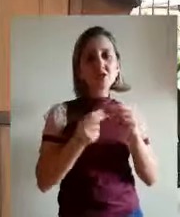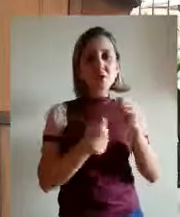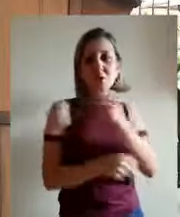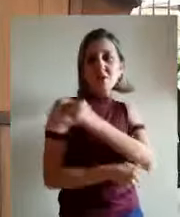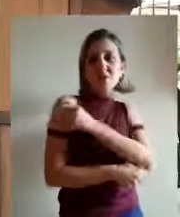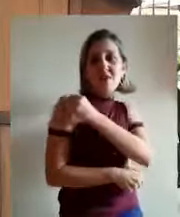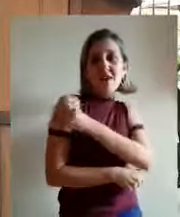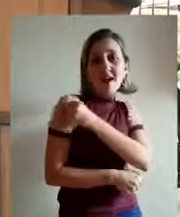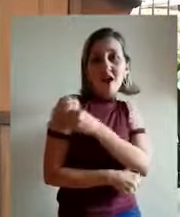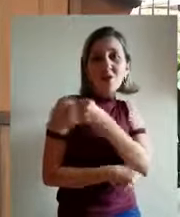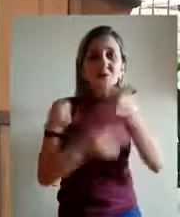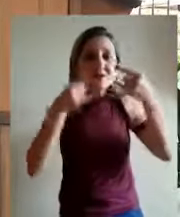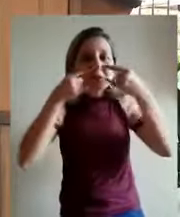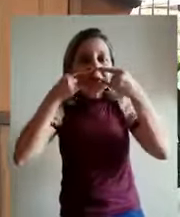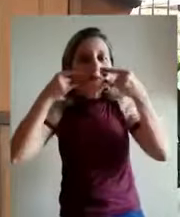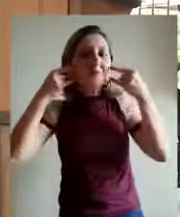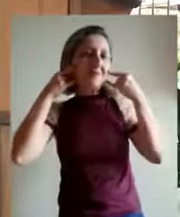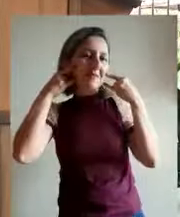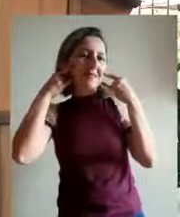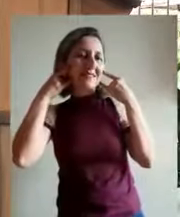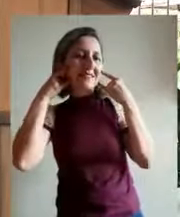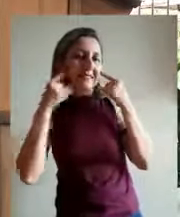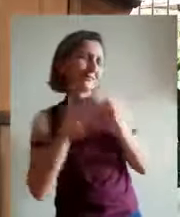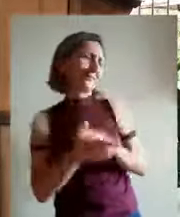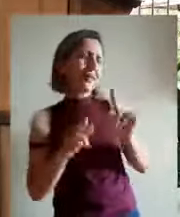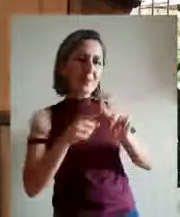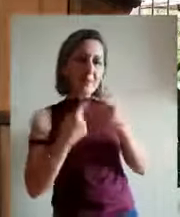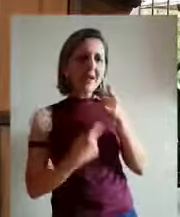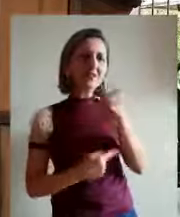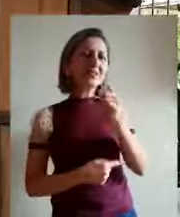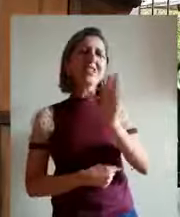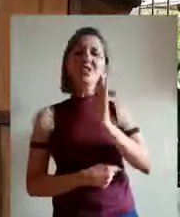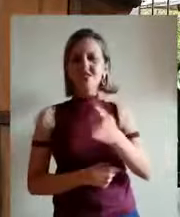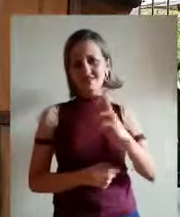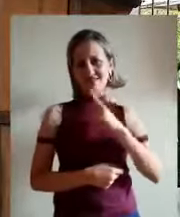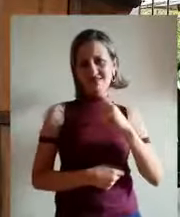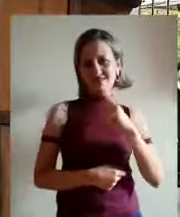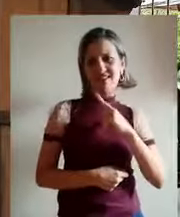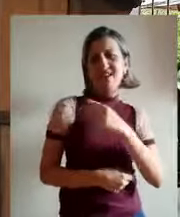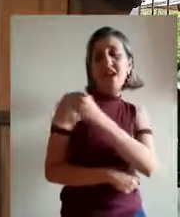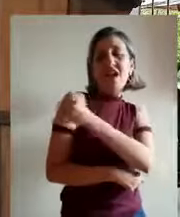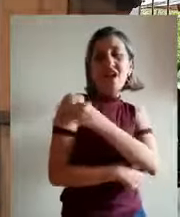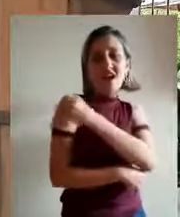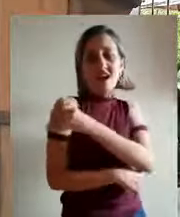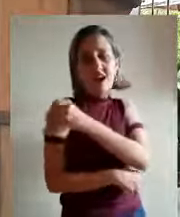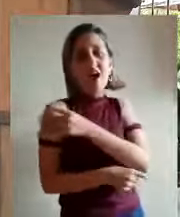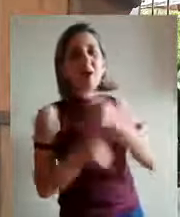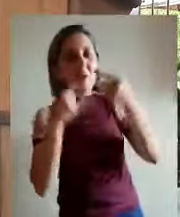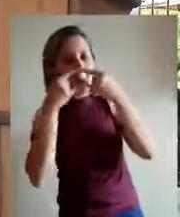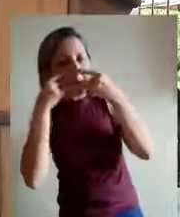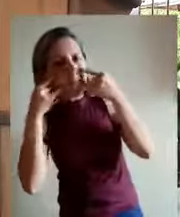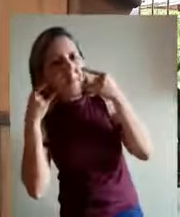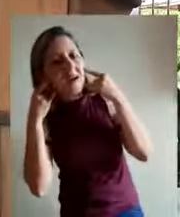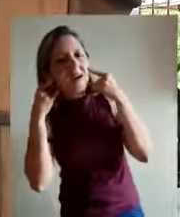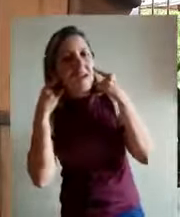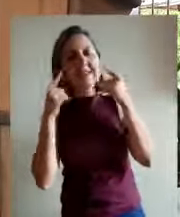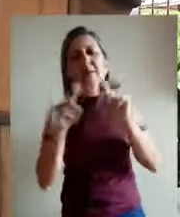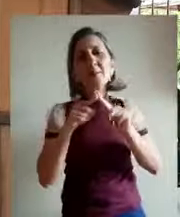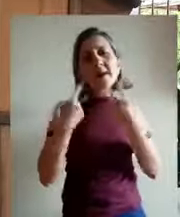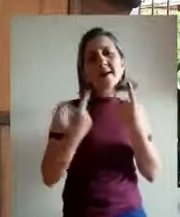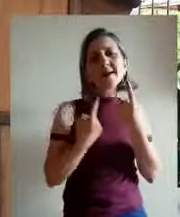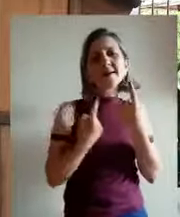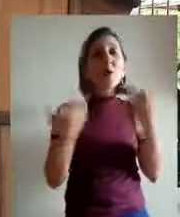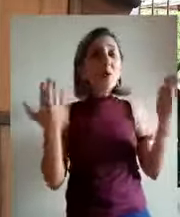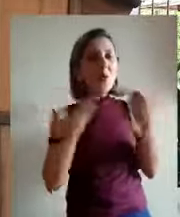Moquinha, isso aí você já tem, álcool, é, é, o álcool, a máscara, mas eu digo assim, para